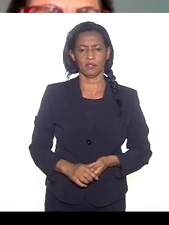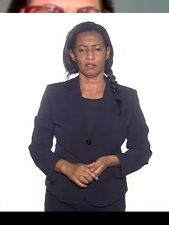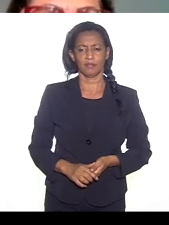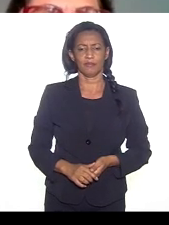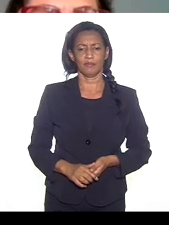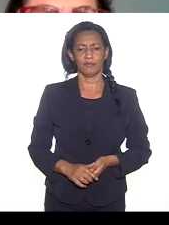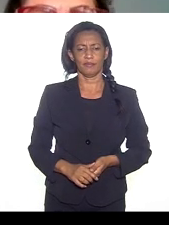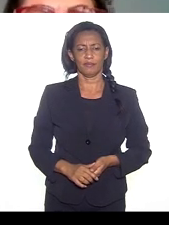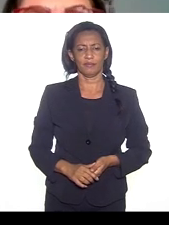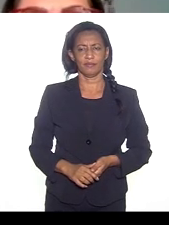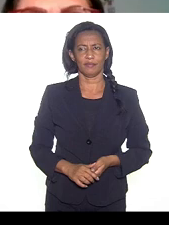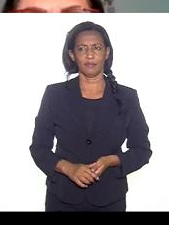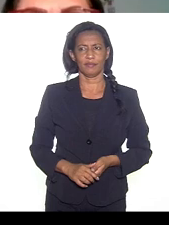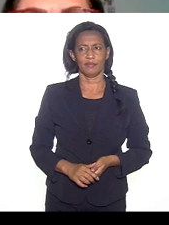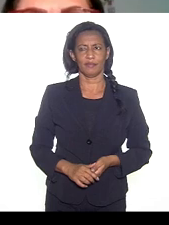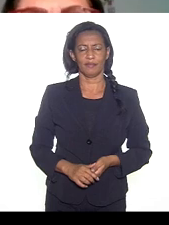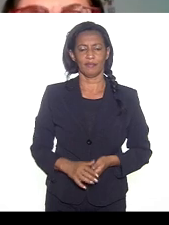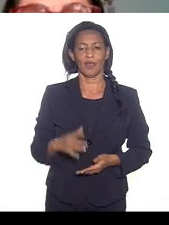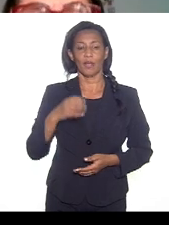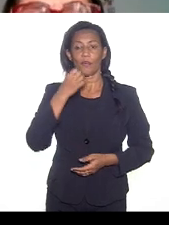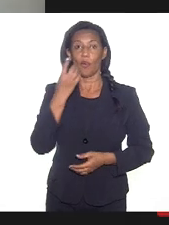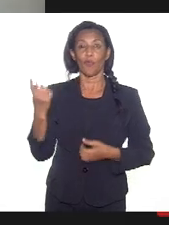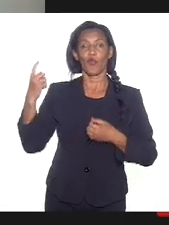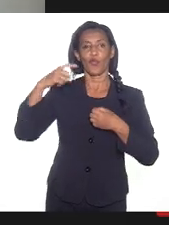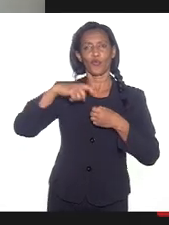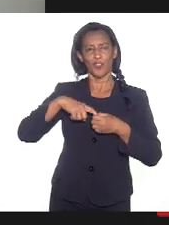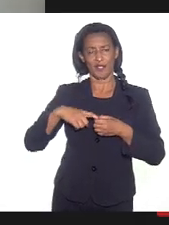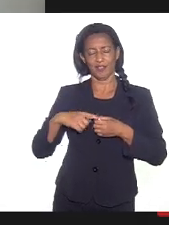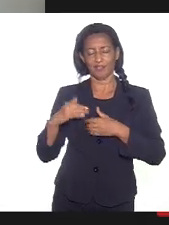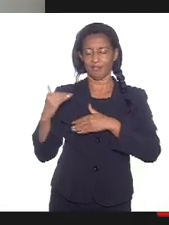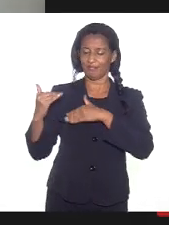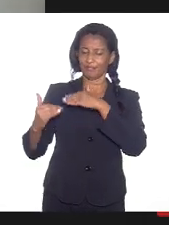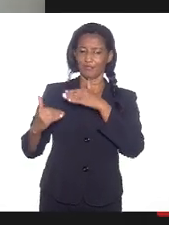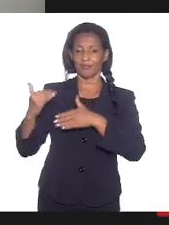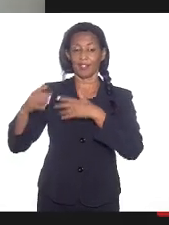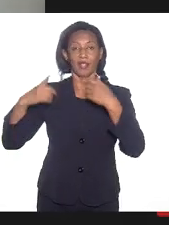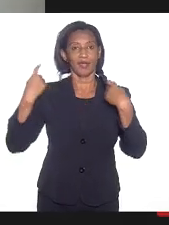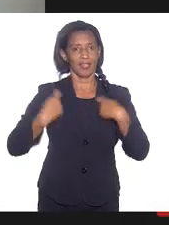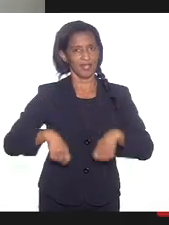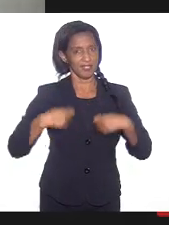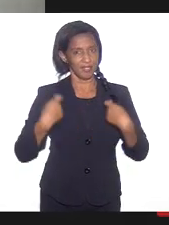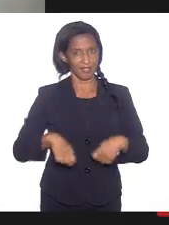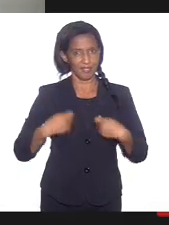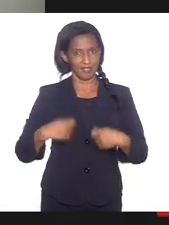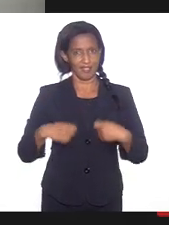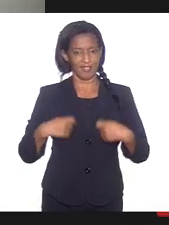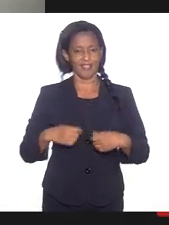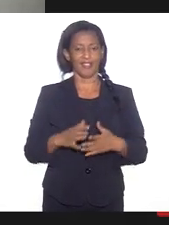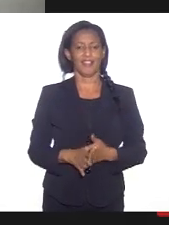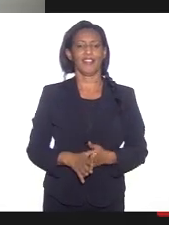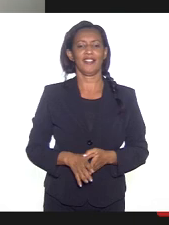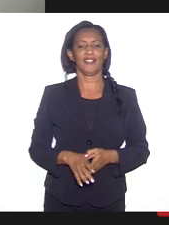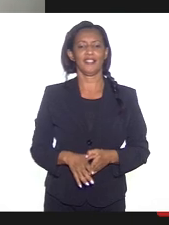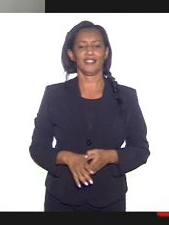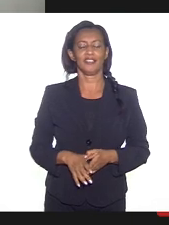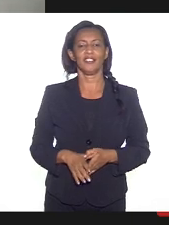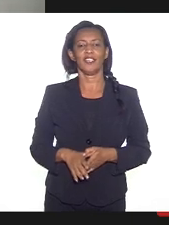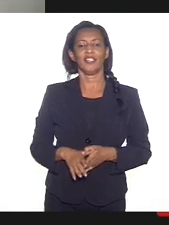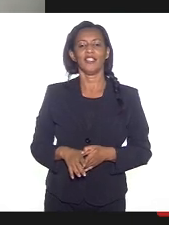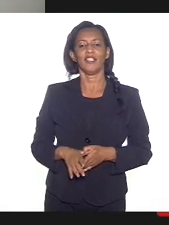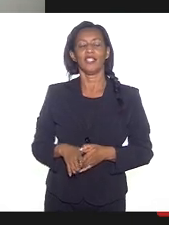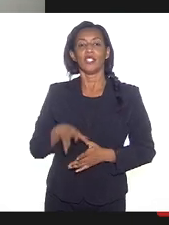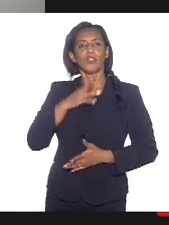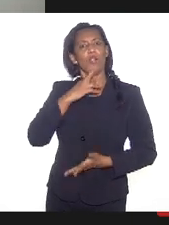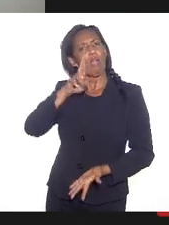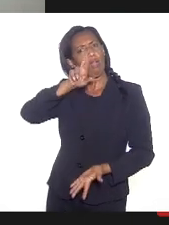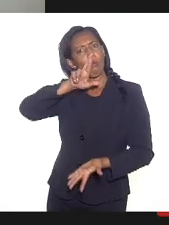Bom, voltando aqui, a construção da necessária, do necessário